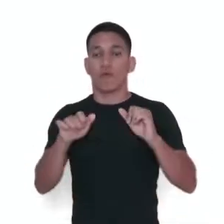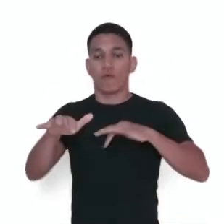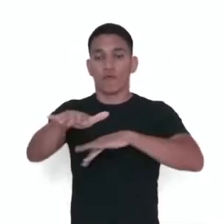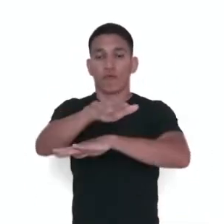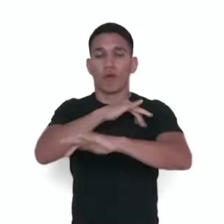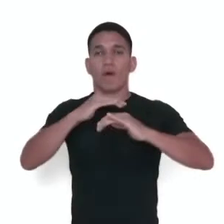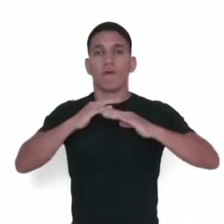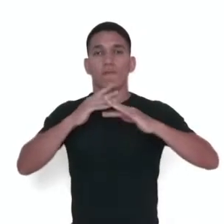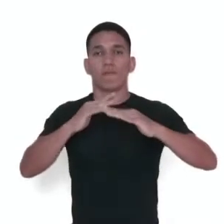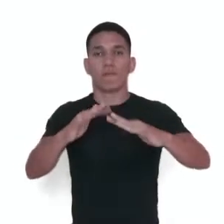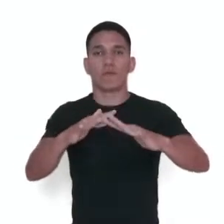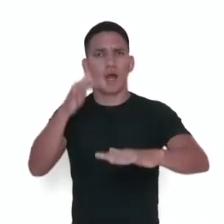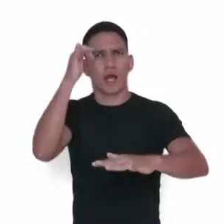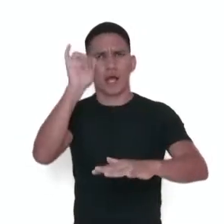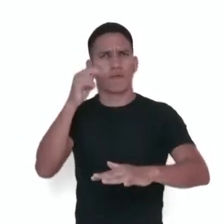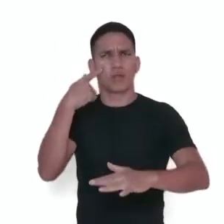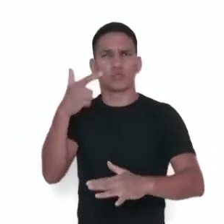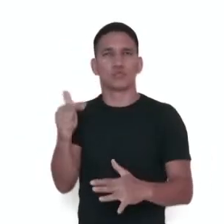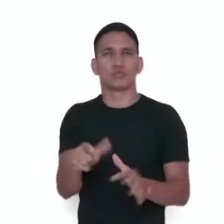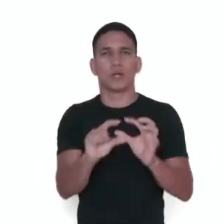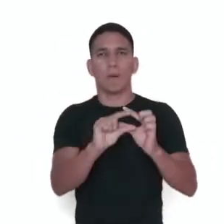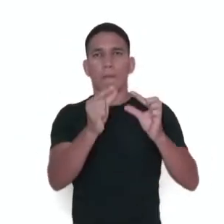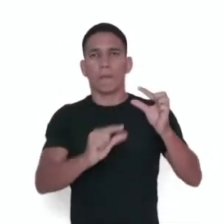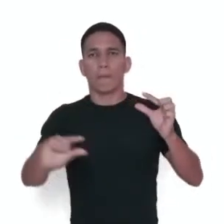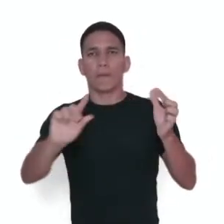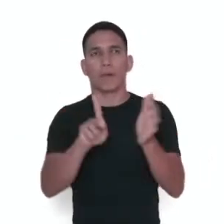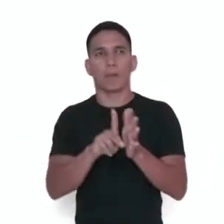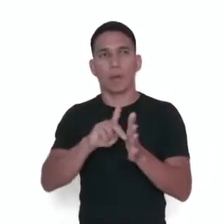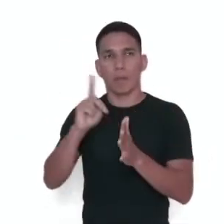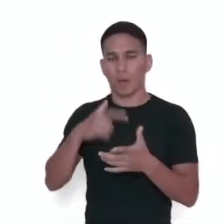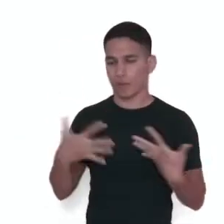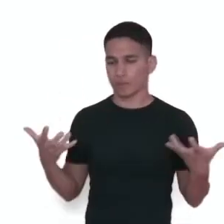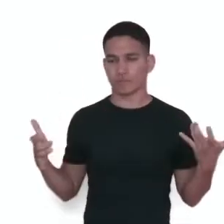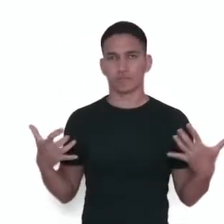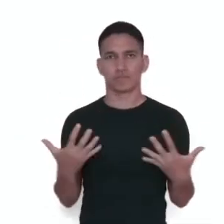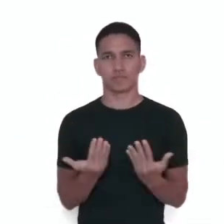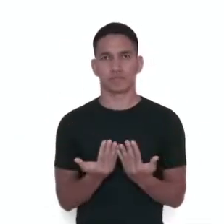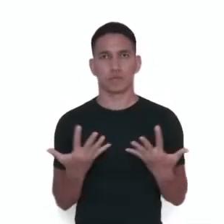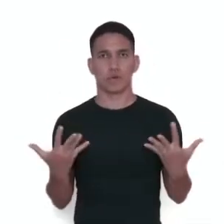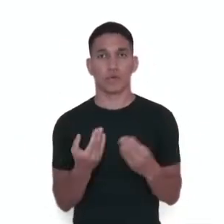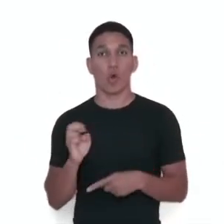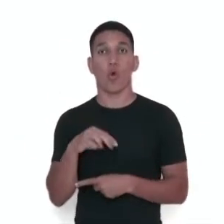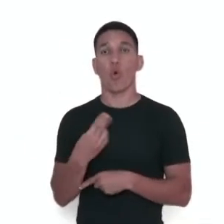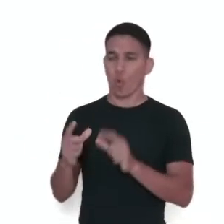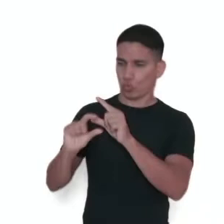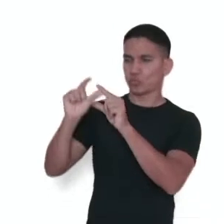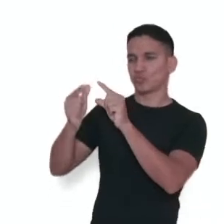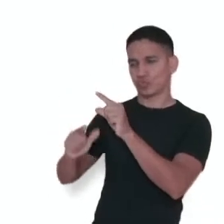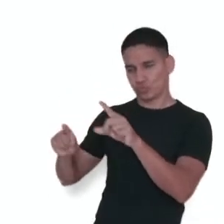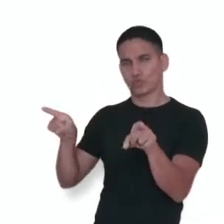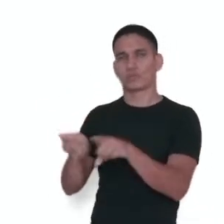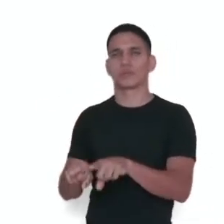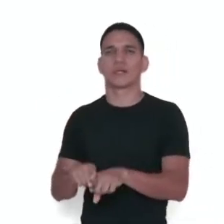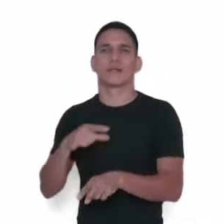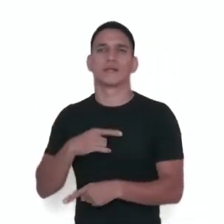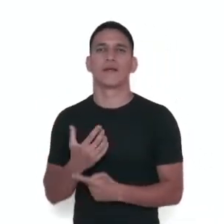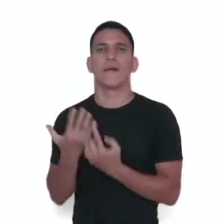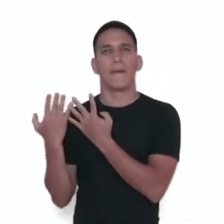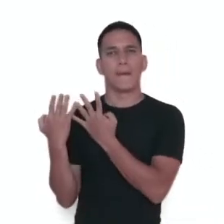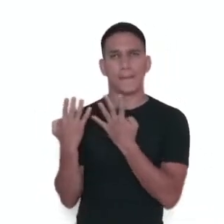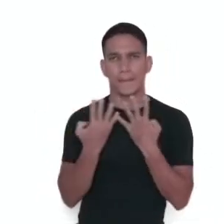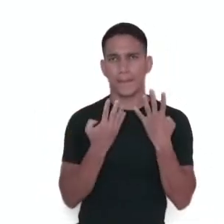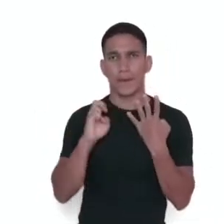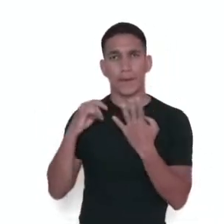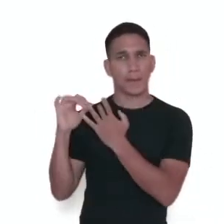por tubos, como gaita de boca e acordeon, ou passando dentro de tubos, flauta, saxofone e outros. Na